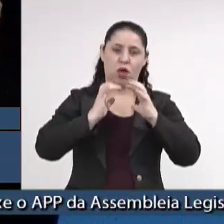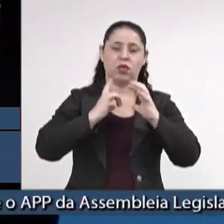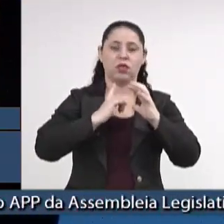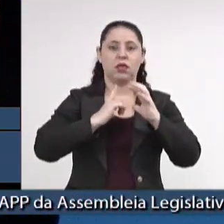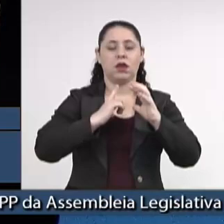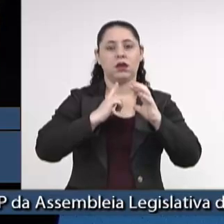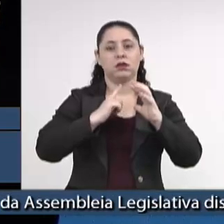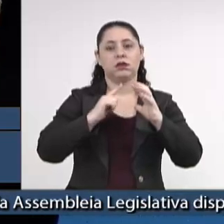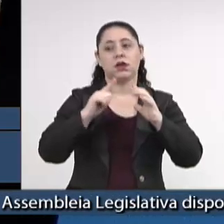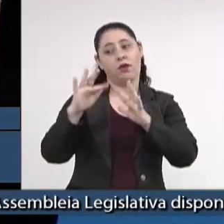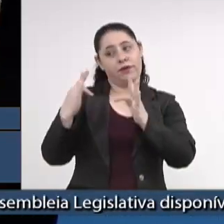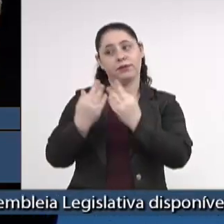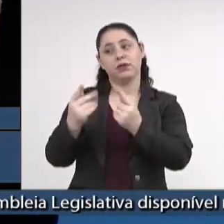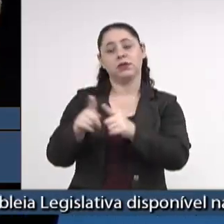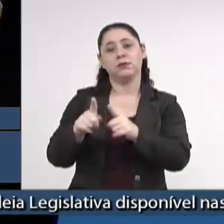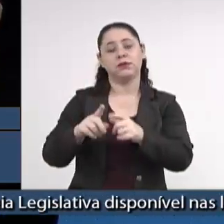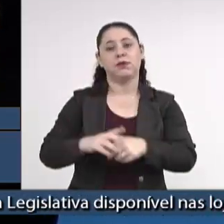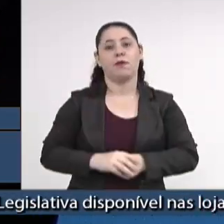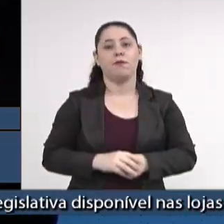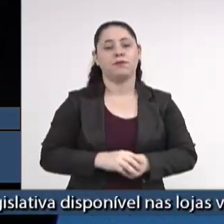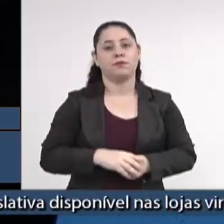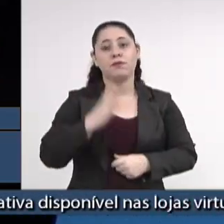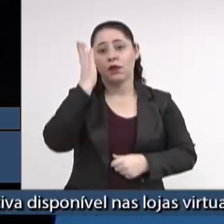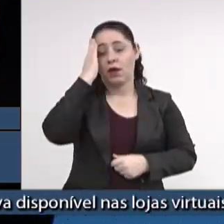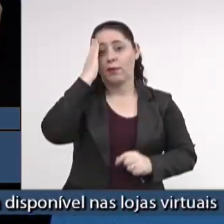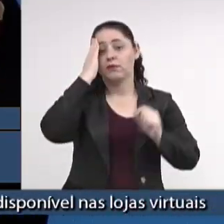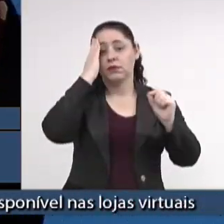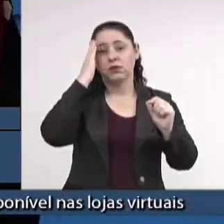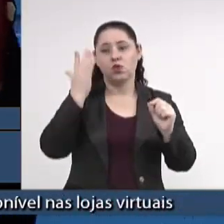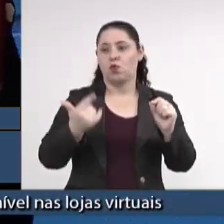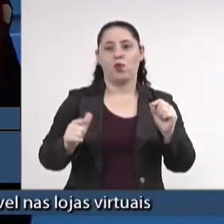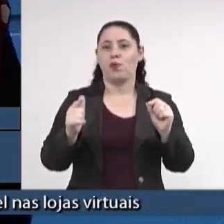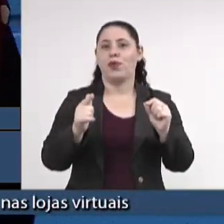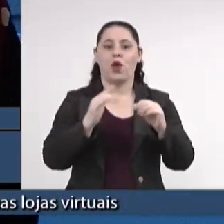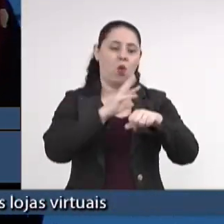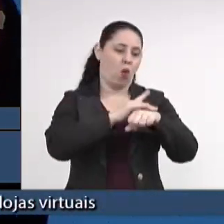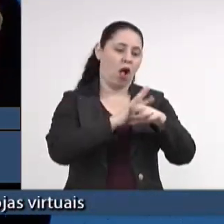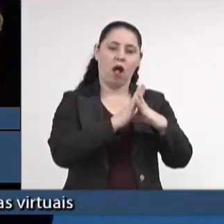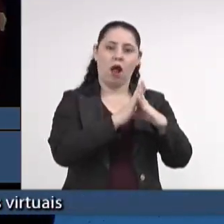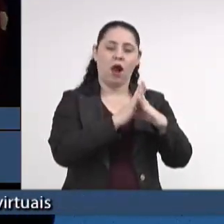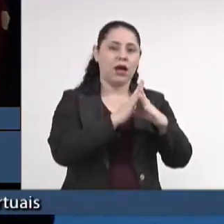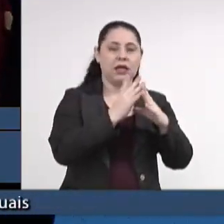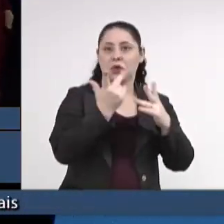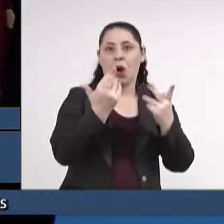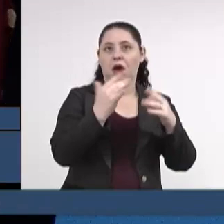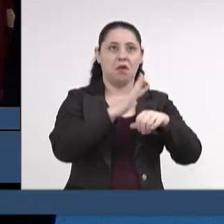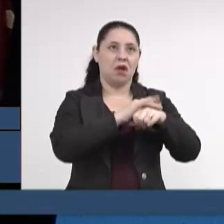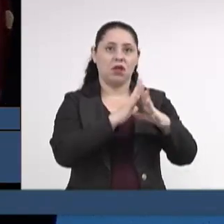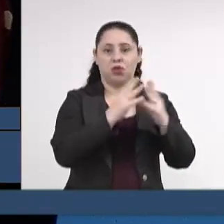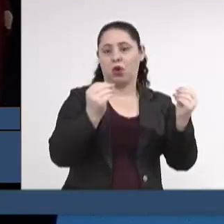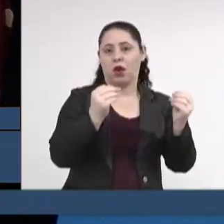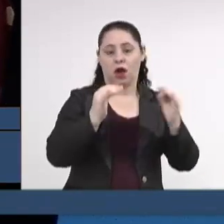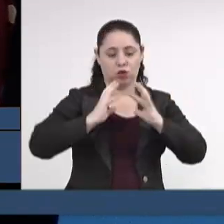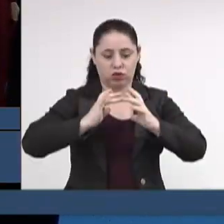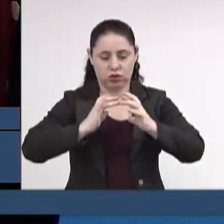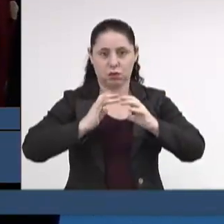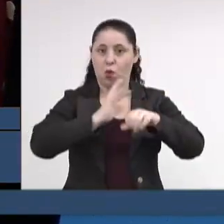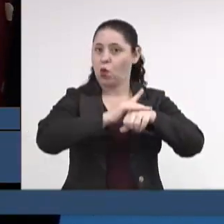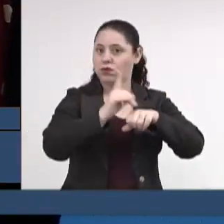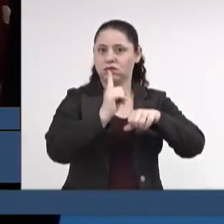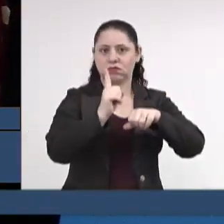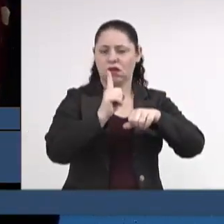autista e aos seus familiares. Sabe-se que não existe cura para pessoas diagnosticadas com autismo,